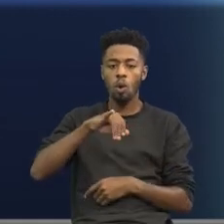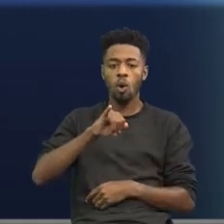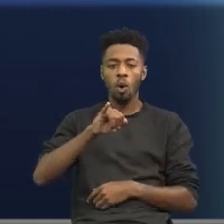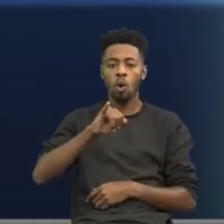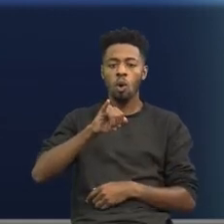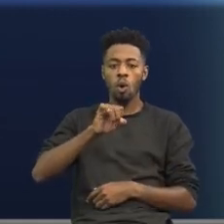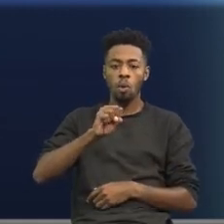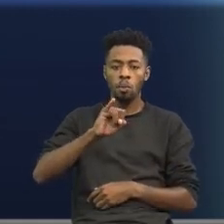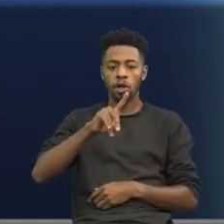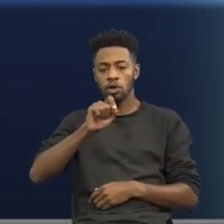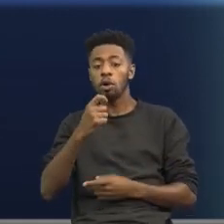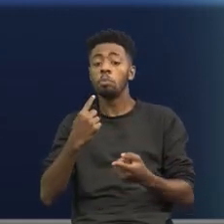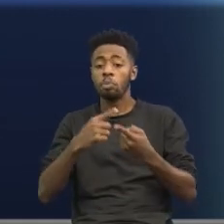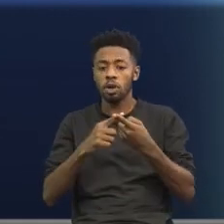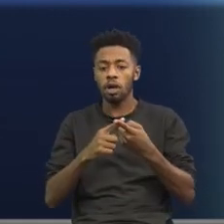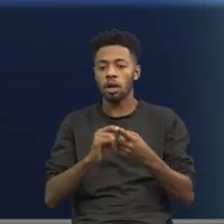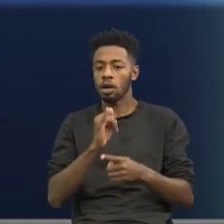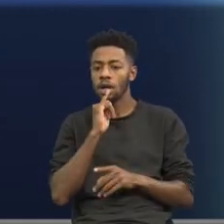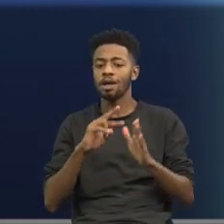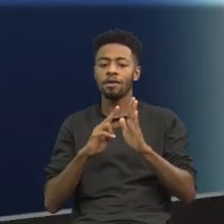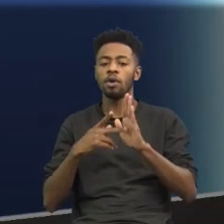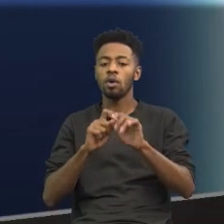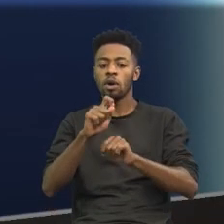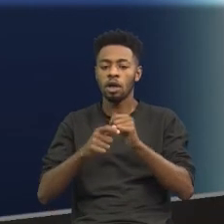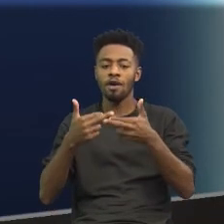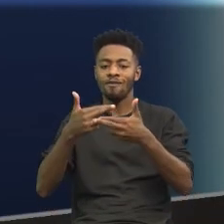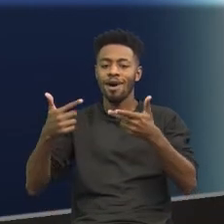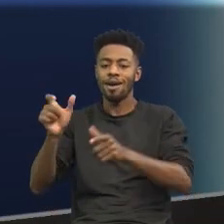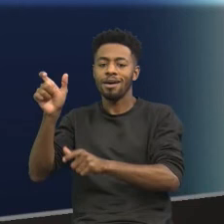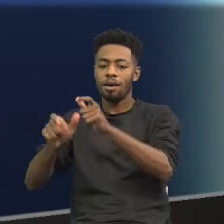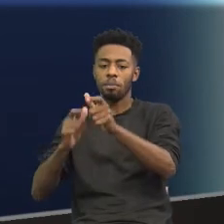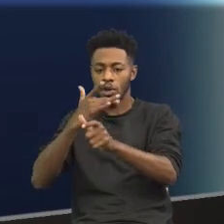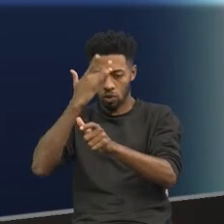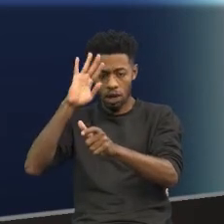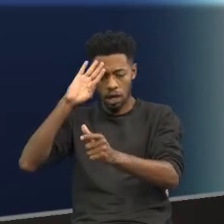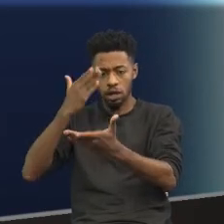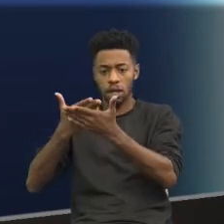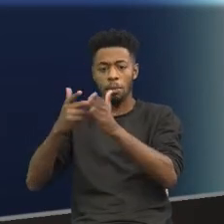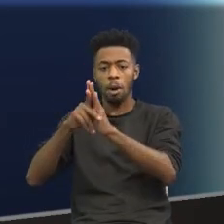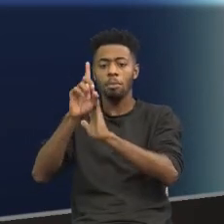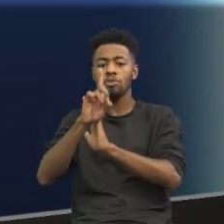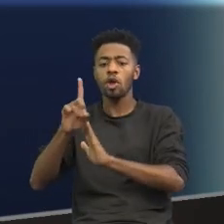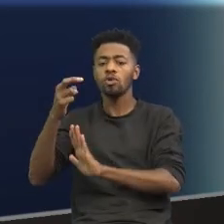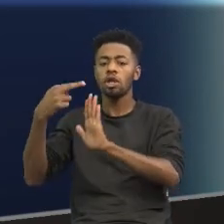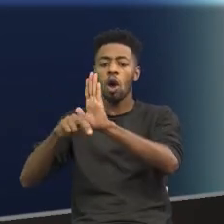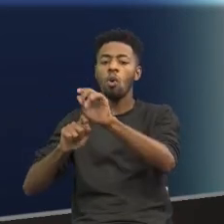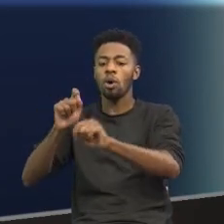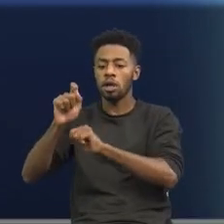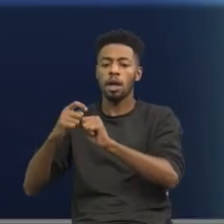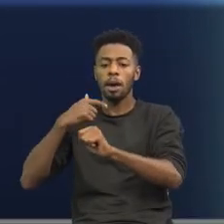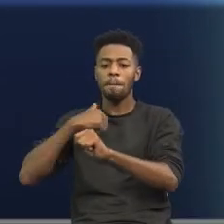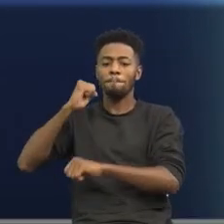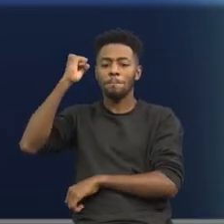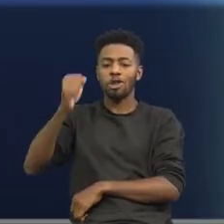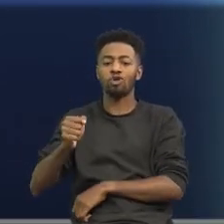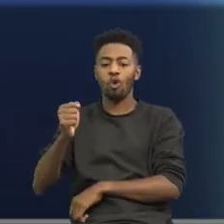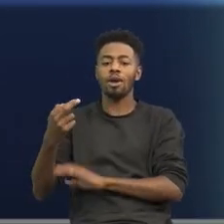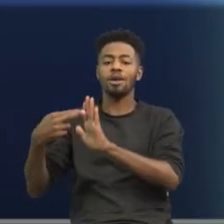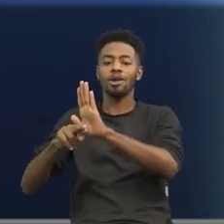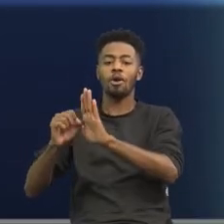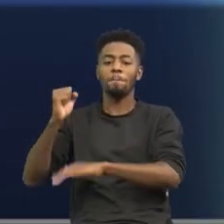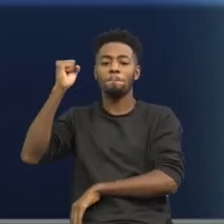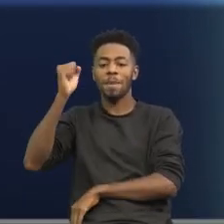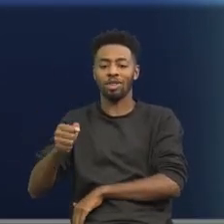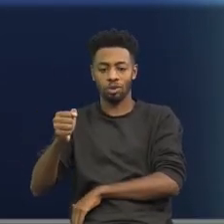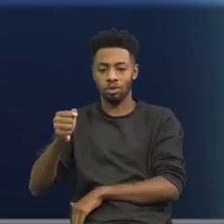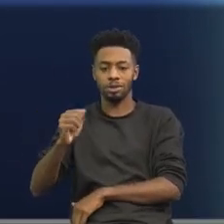Quer dizer, eu vou matar crenças anteriores que eu tinha sobre a evolução das espécies. Portanto, 14ª questão, a sua resposta deve